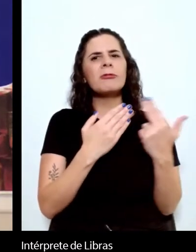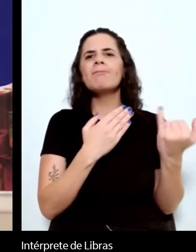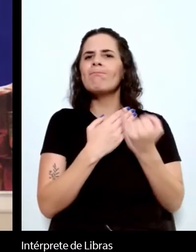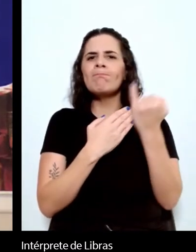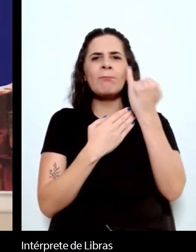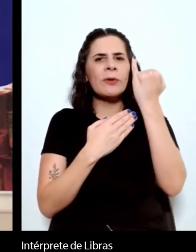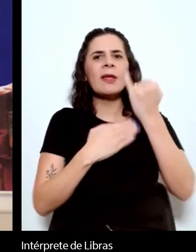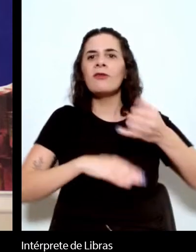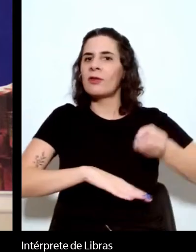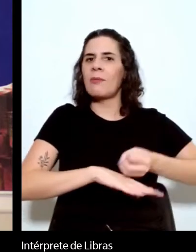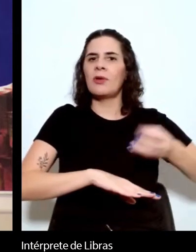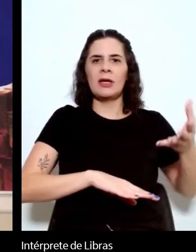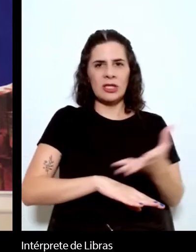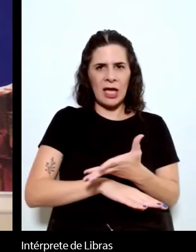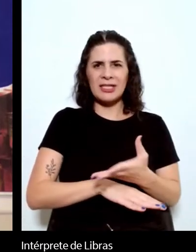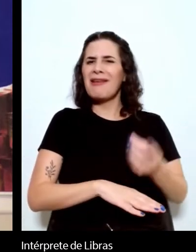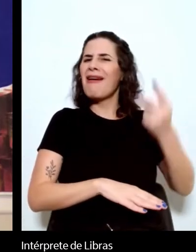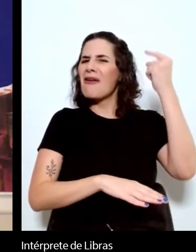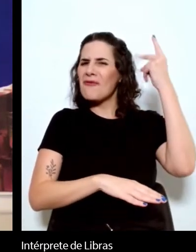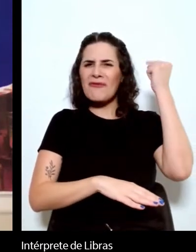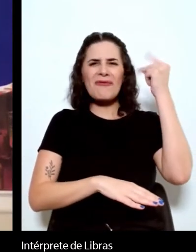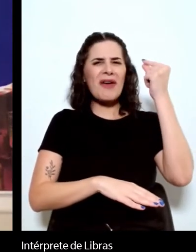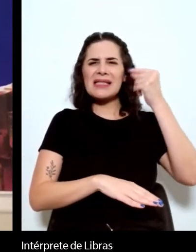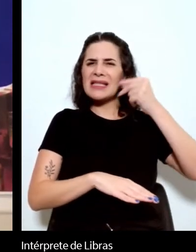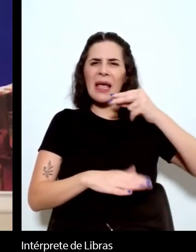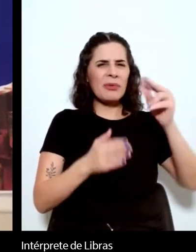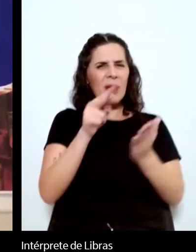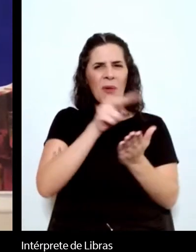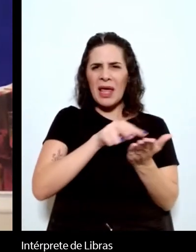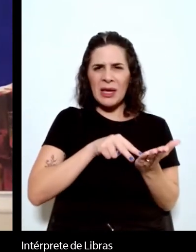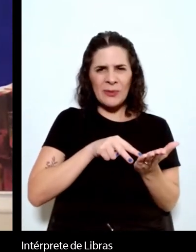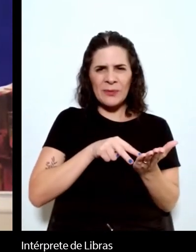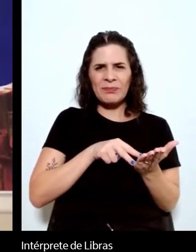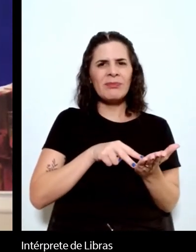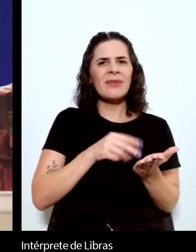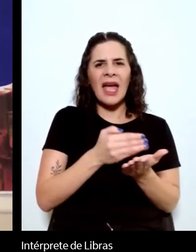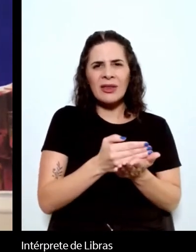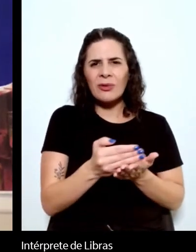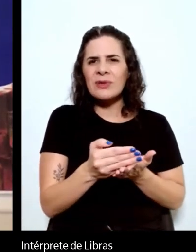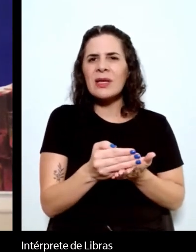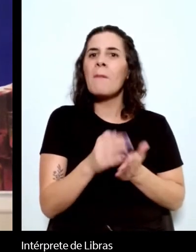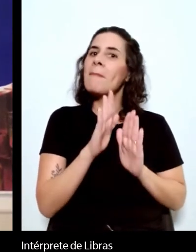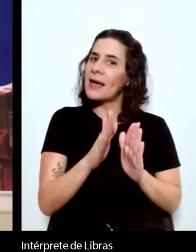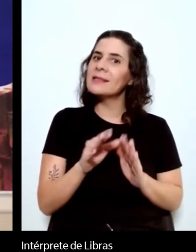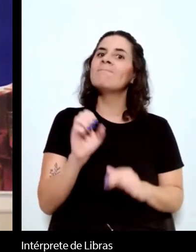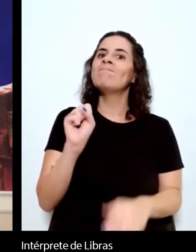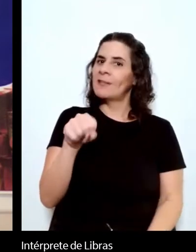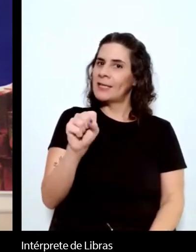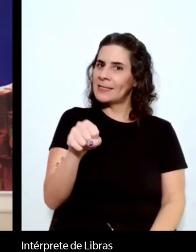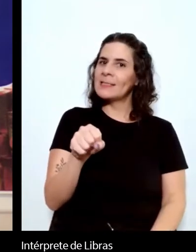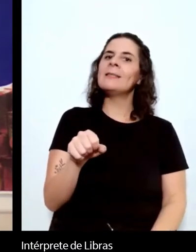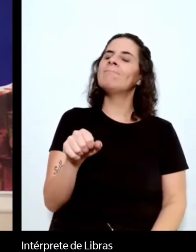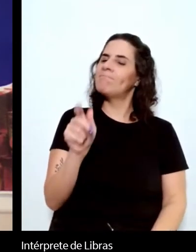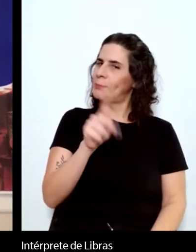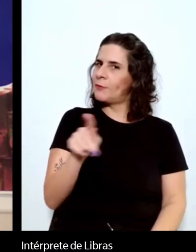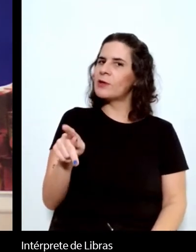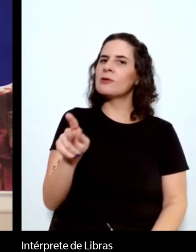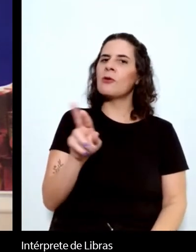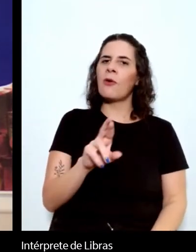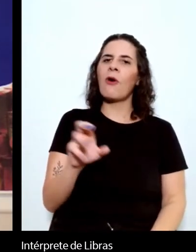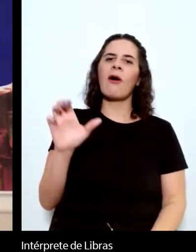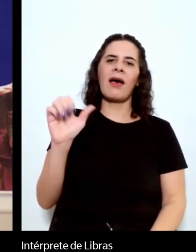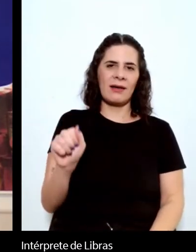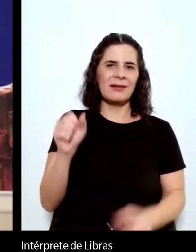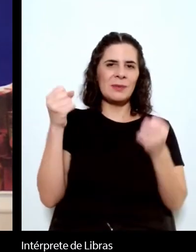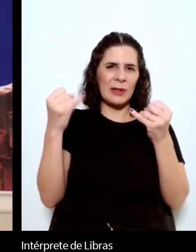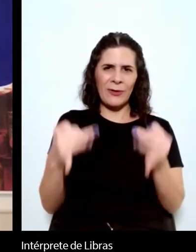faz um certo tempo que não leio a introdução do Waldo Frank, mas é verdade como o professor Roca está dizendo,